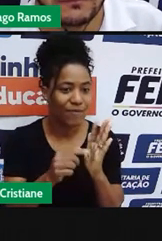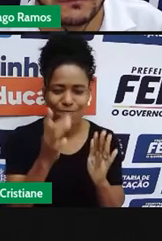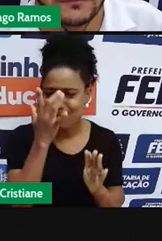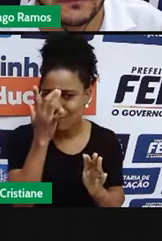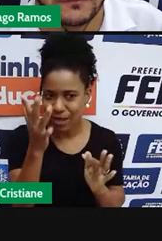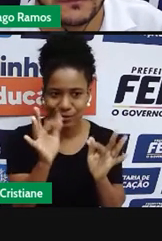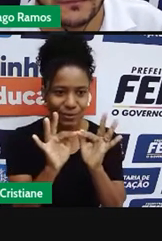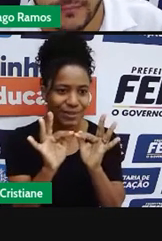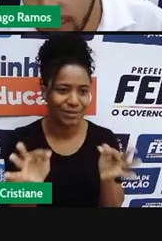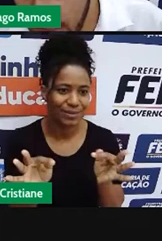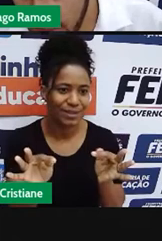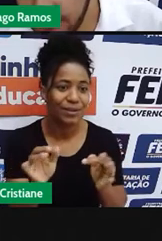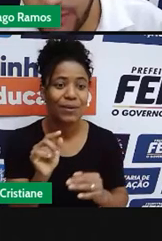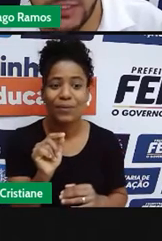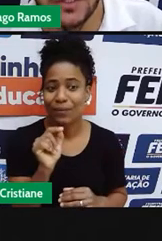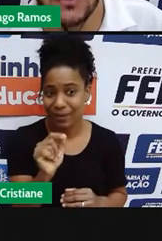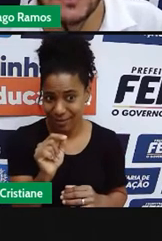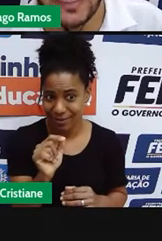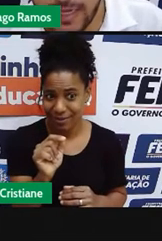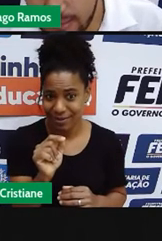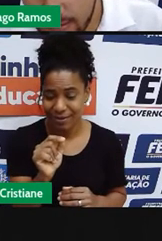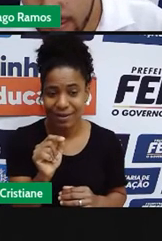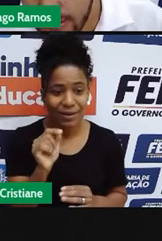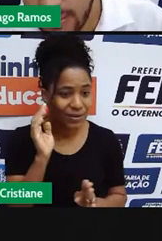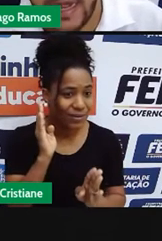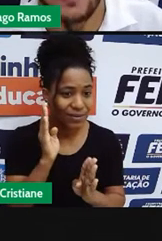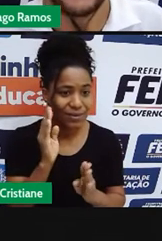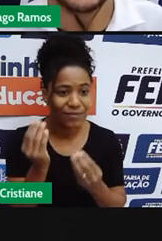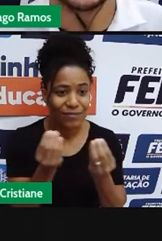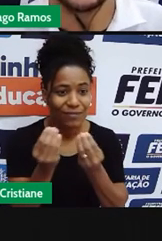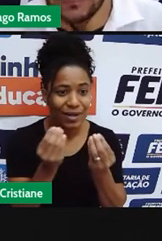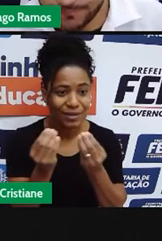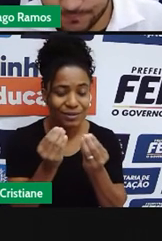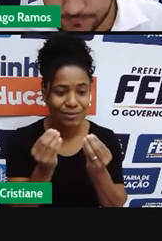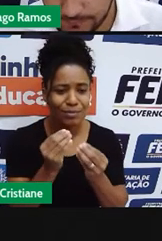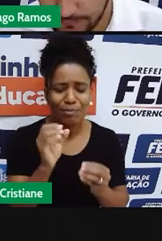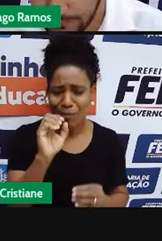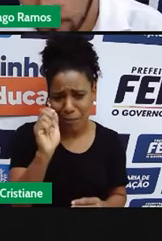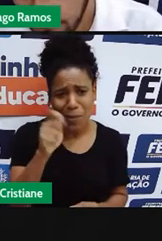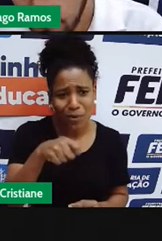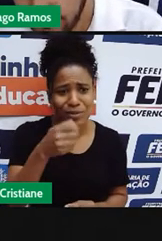a gente usar a fração.